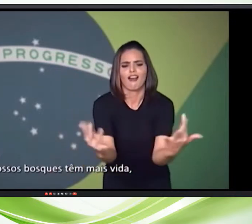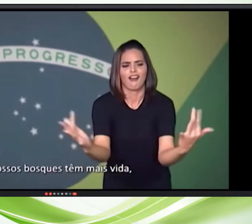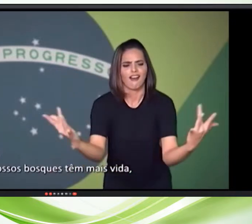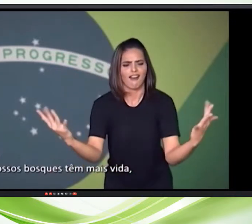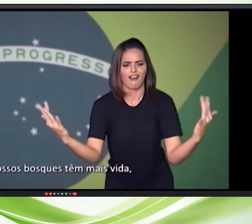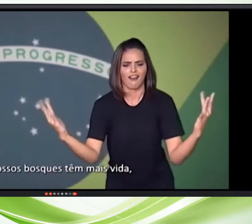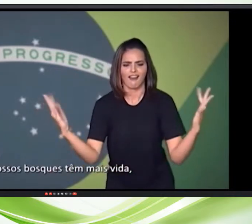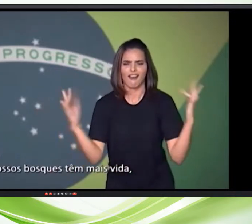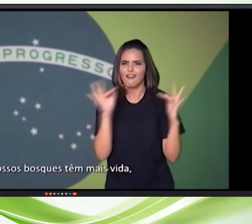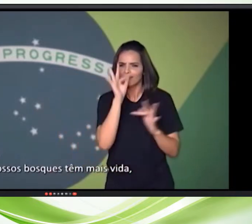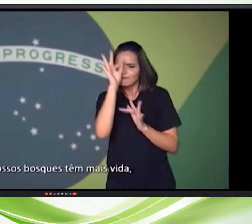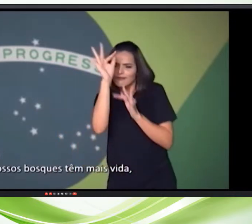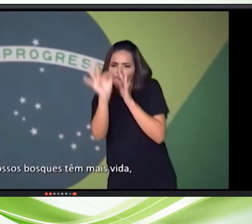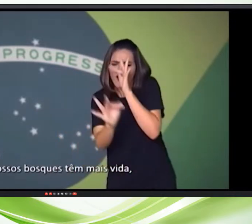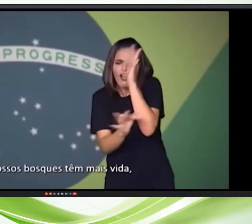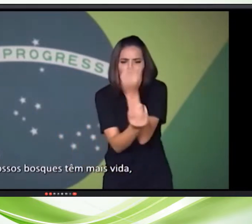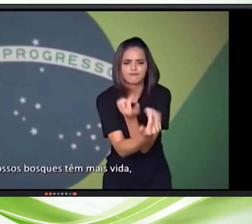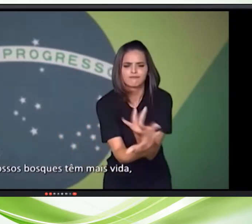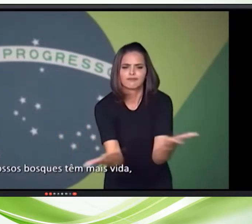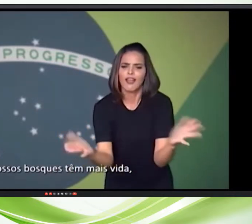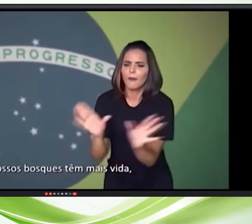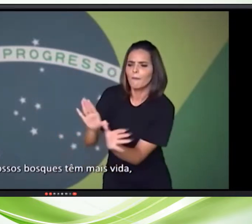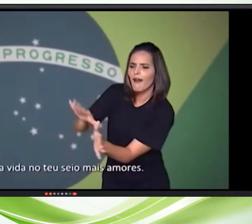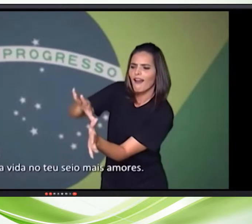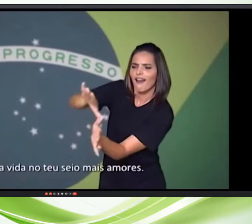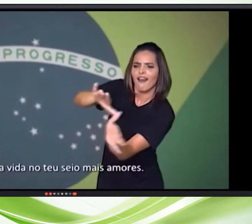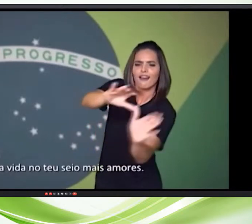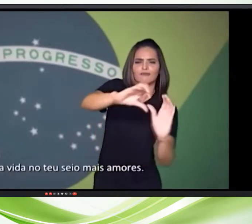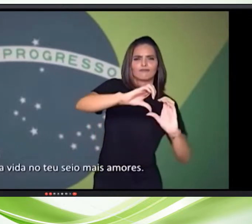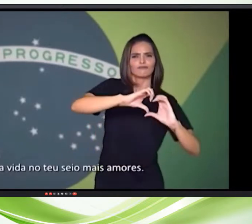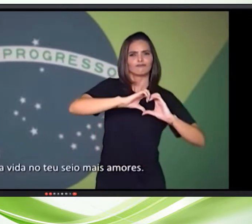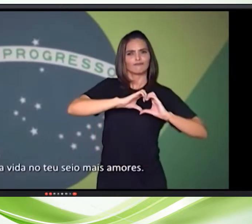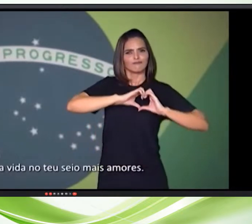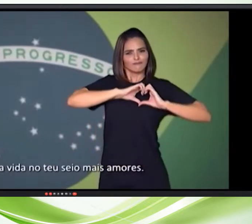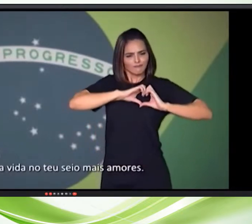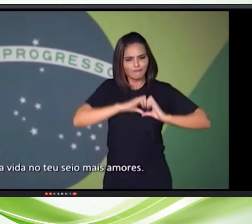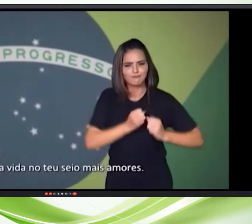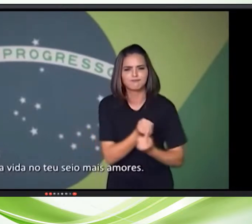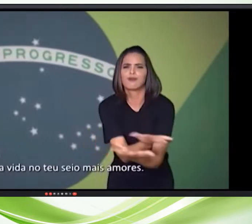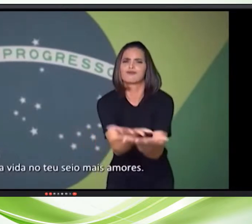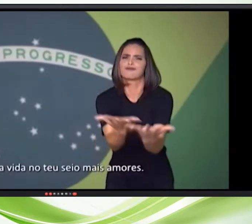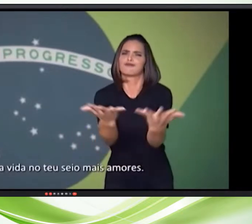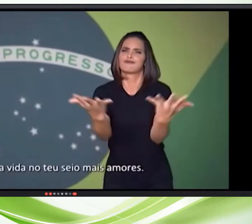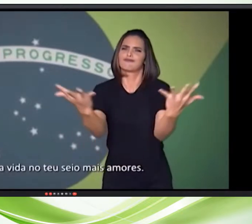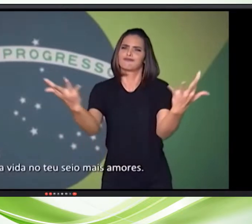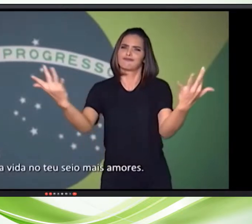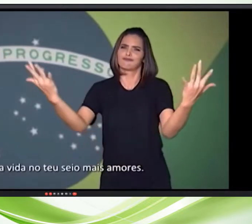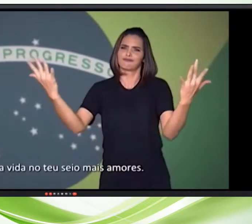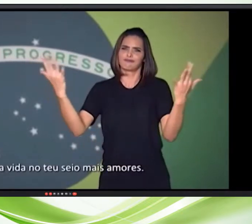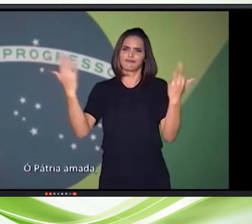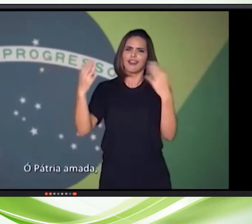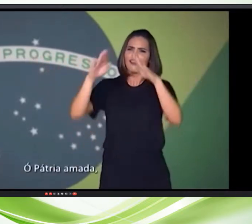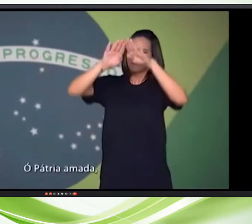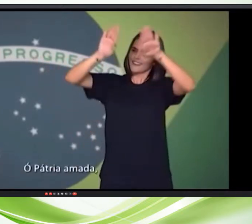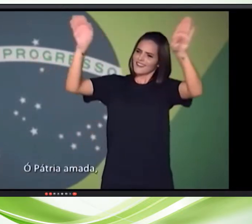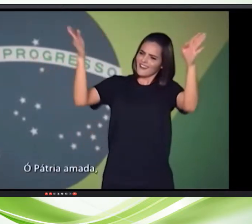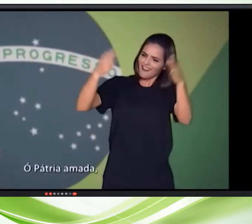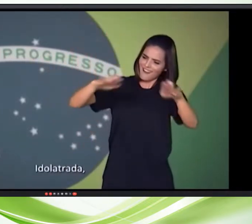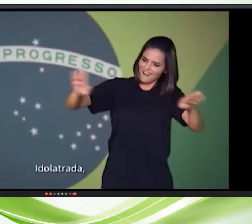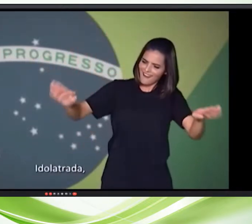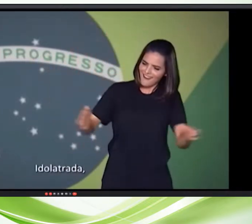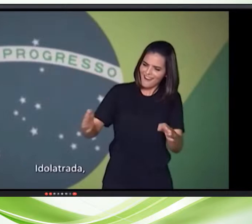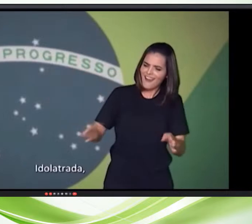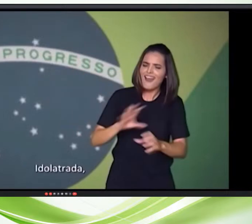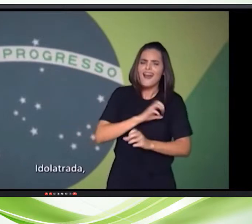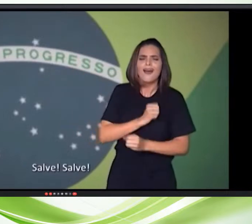vóspedes têm mais vida Nossa vida nunca é sem mais amor Com a pátria